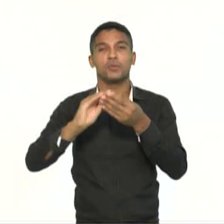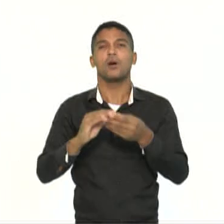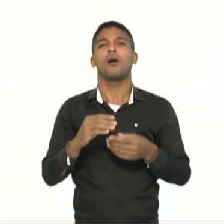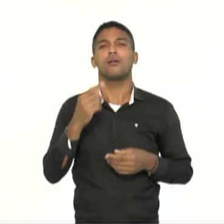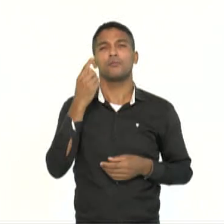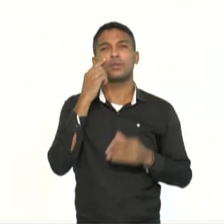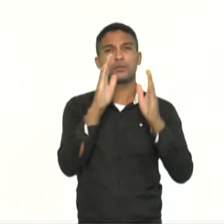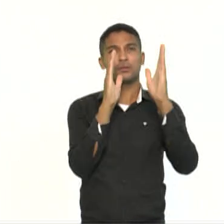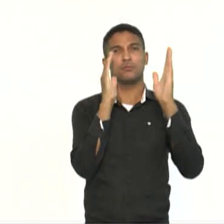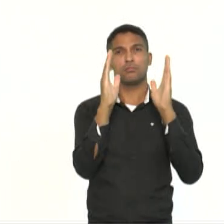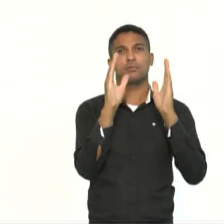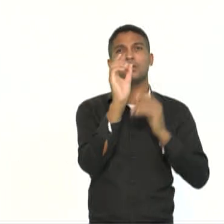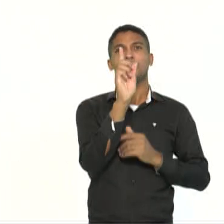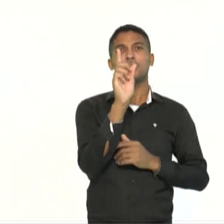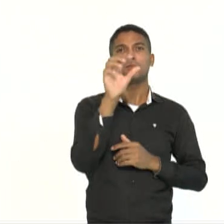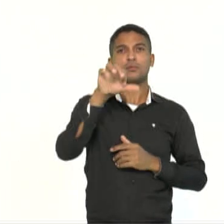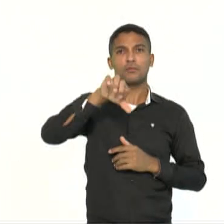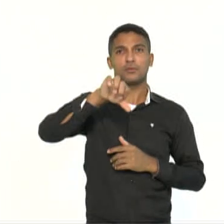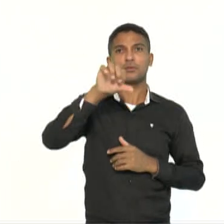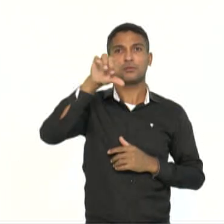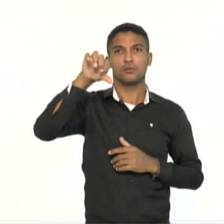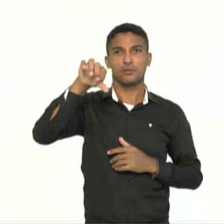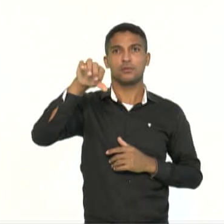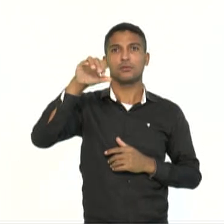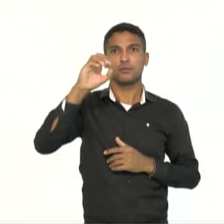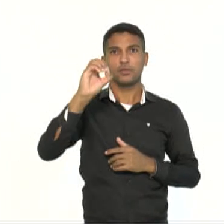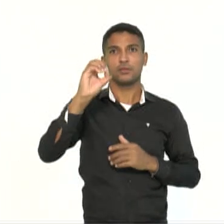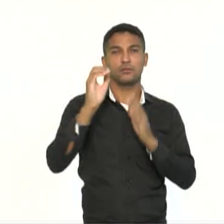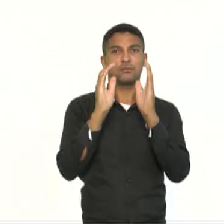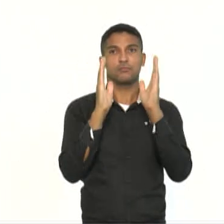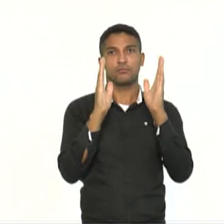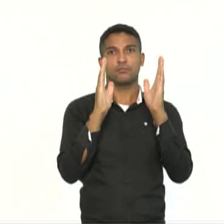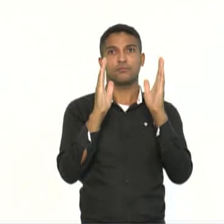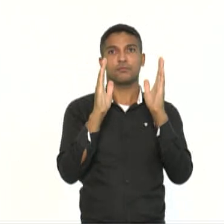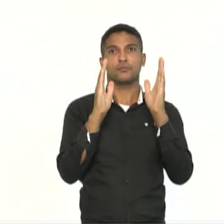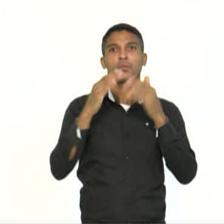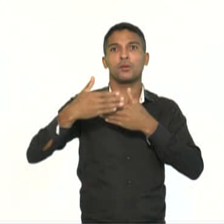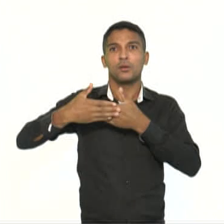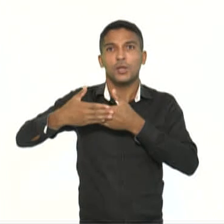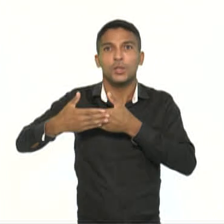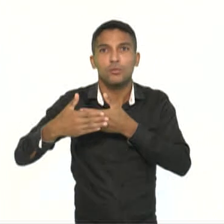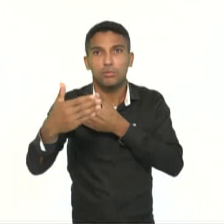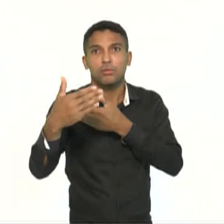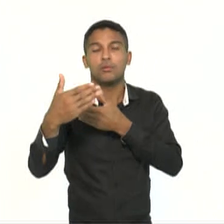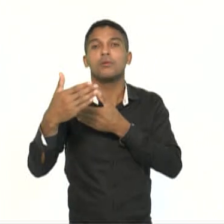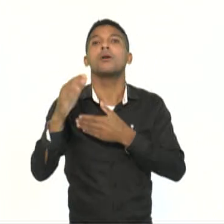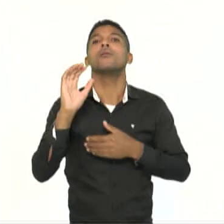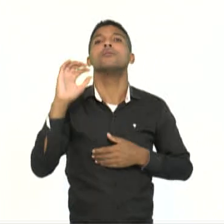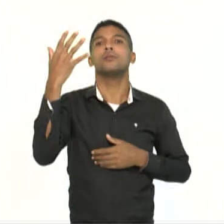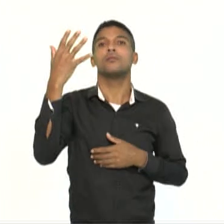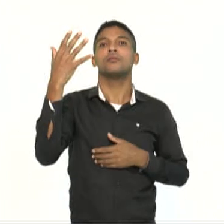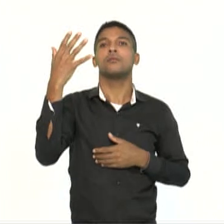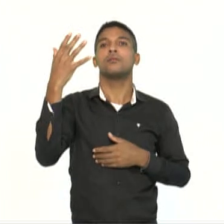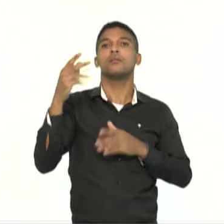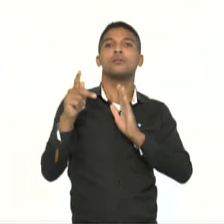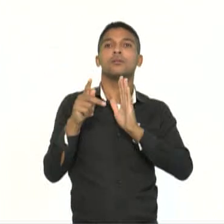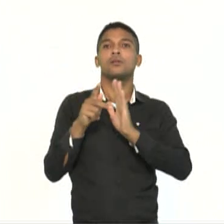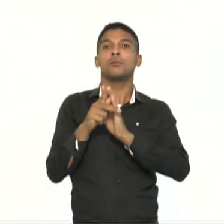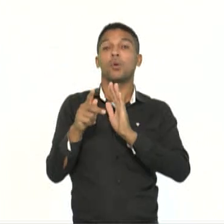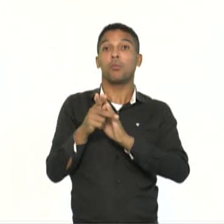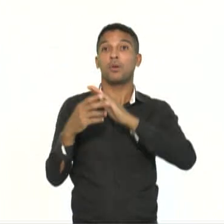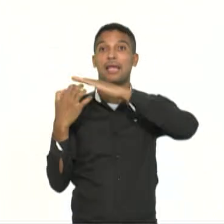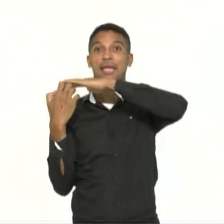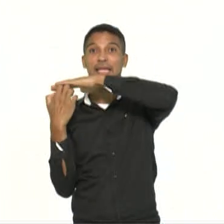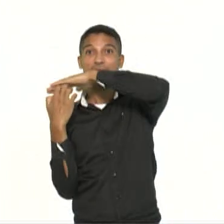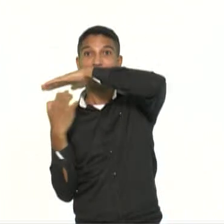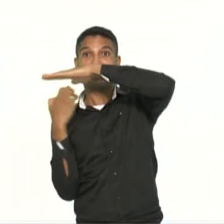industrialização do Brasil foi uma intensa concessão a capital estrangeiro das estatais